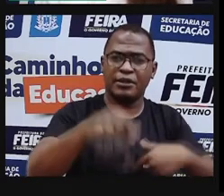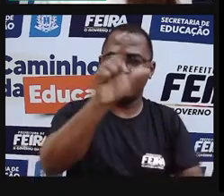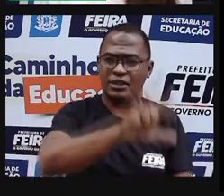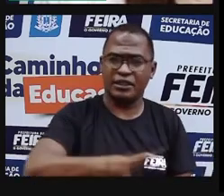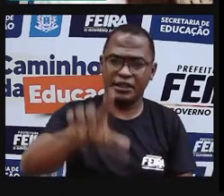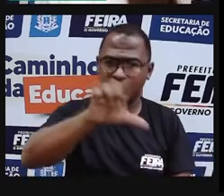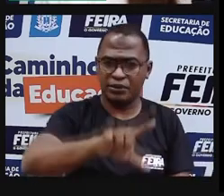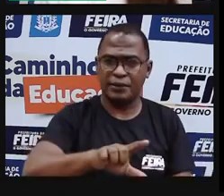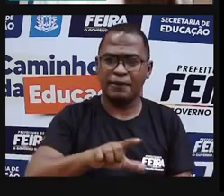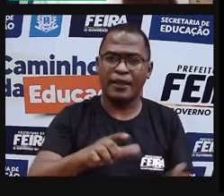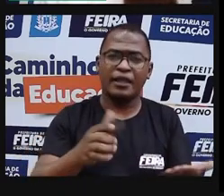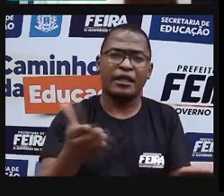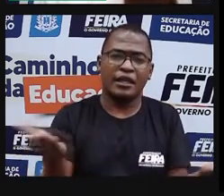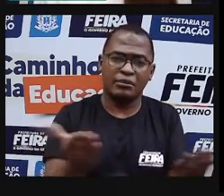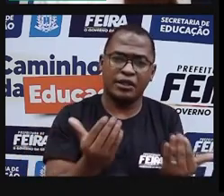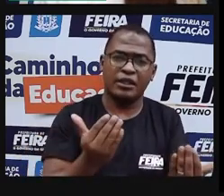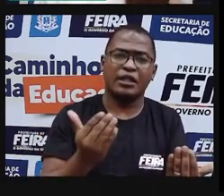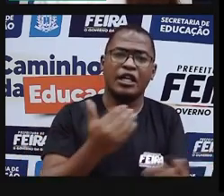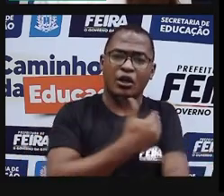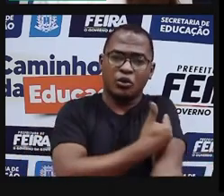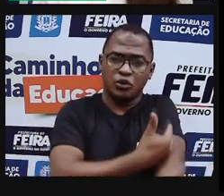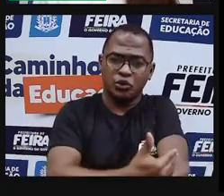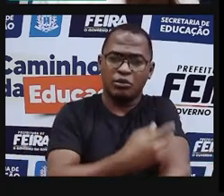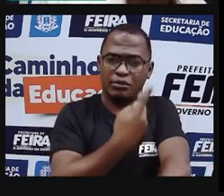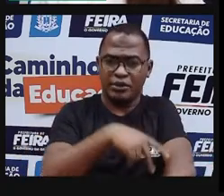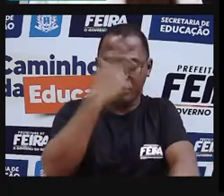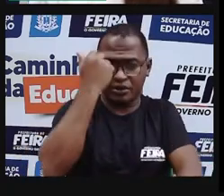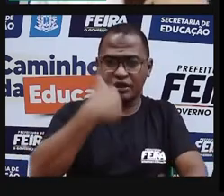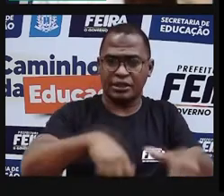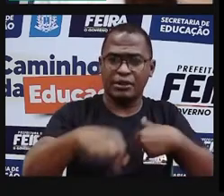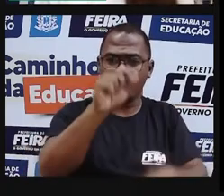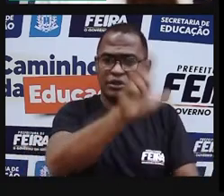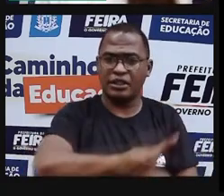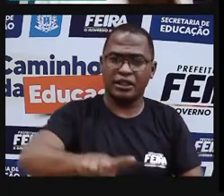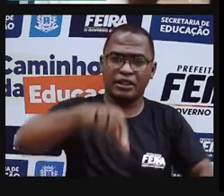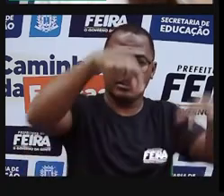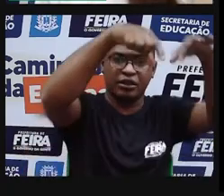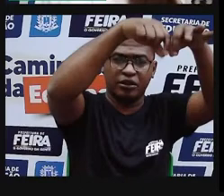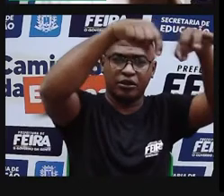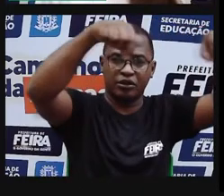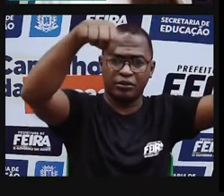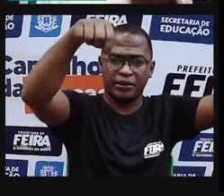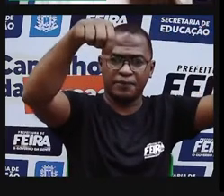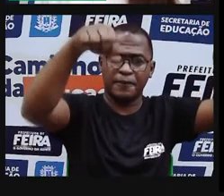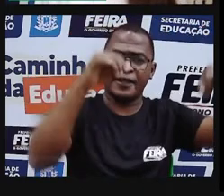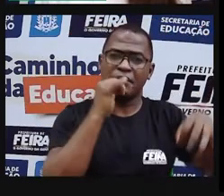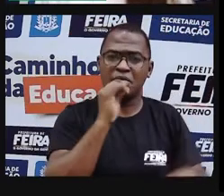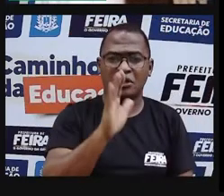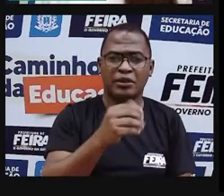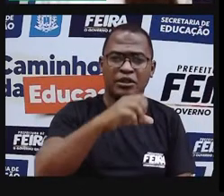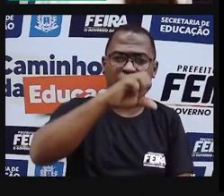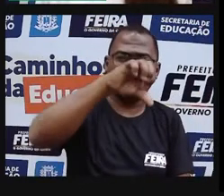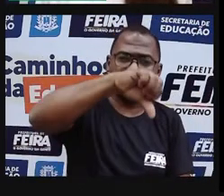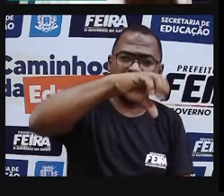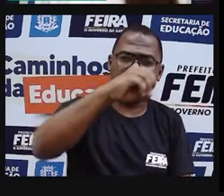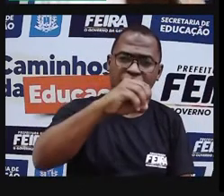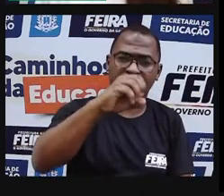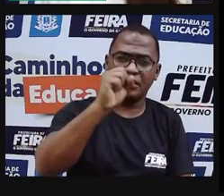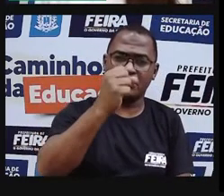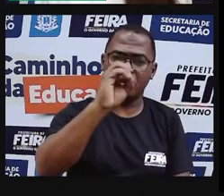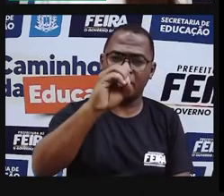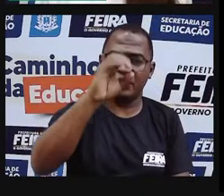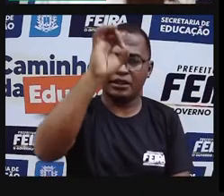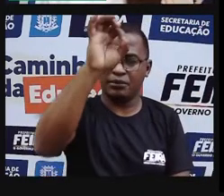cordel, ela é consumida 90%, 80% em folhetos.